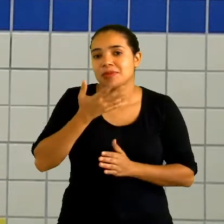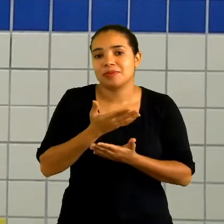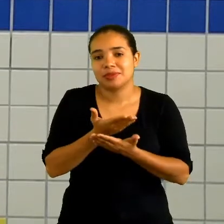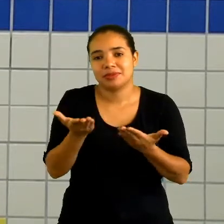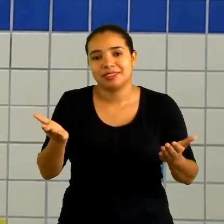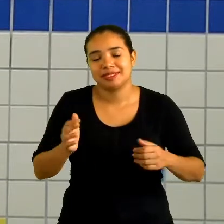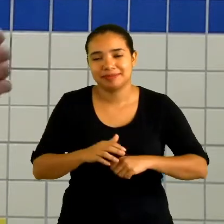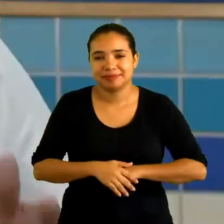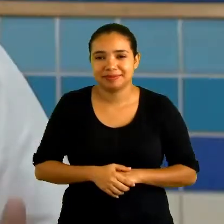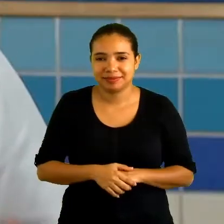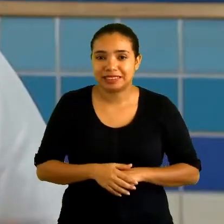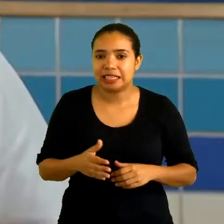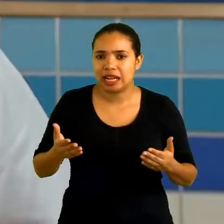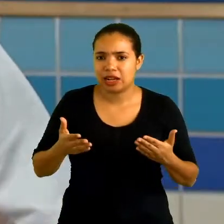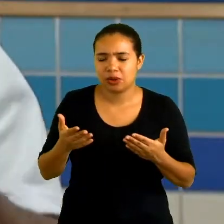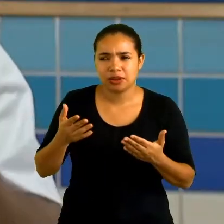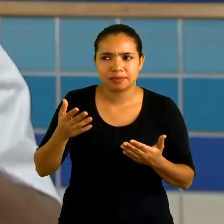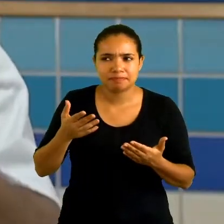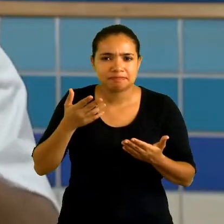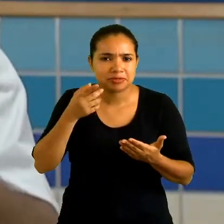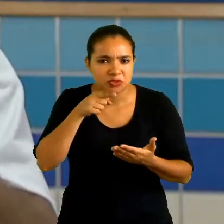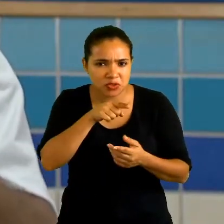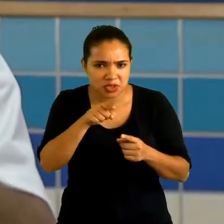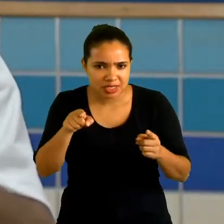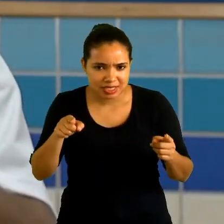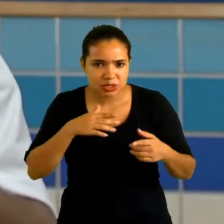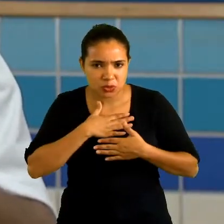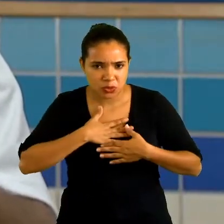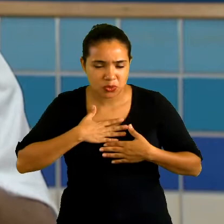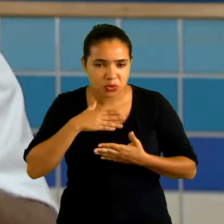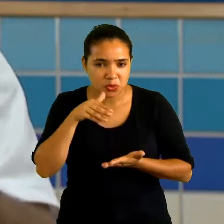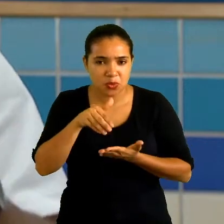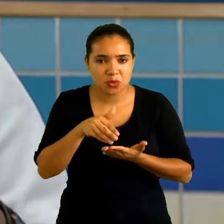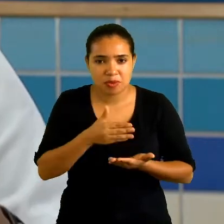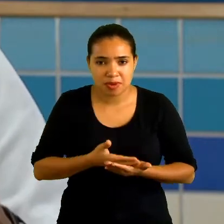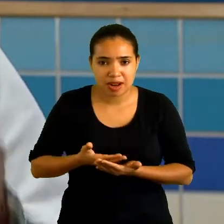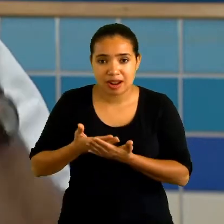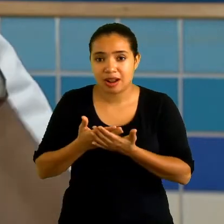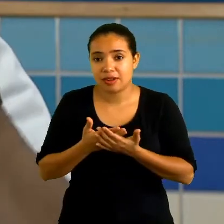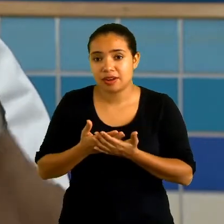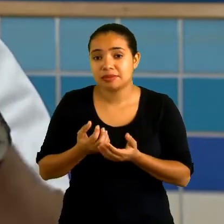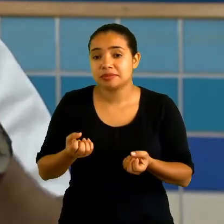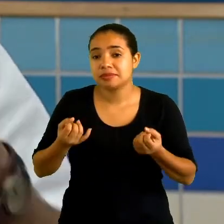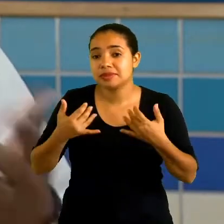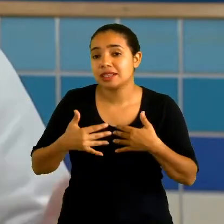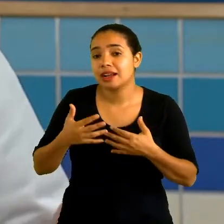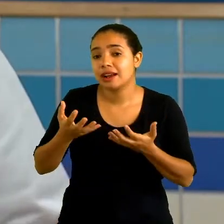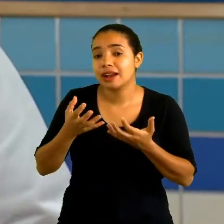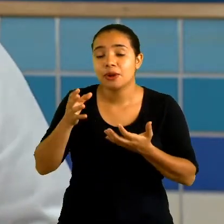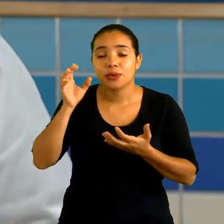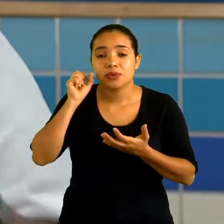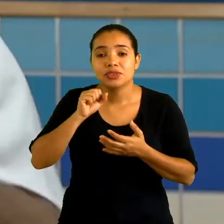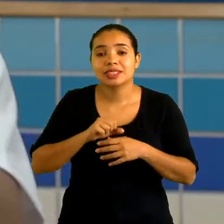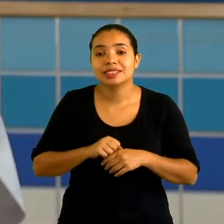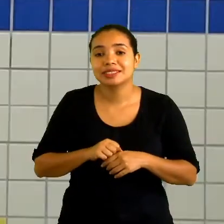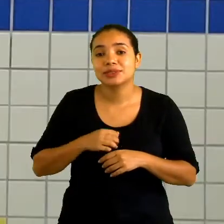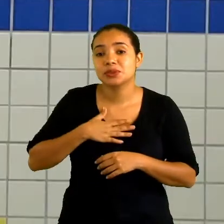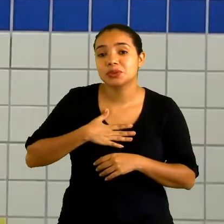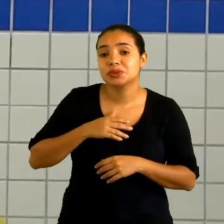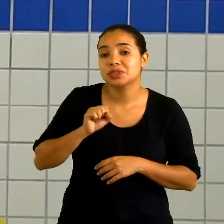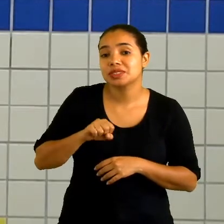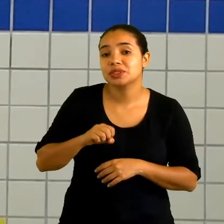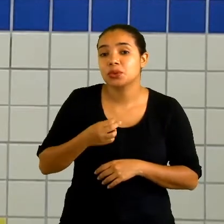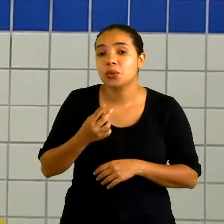para você. Agora, fala para mim, você curtiu a nossa última aula? Fala para mim, eu quero ouvir, curtiu ou não? Ah,